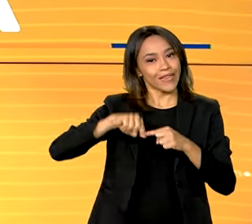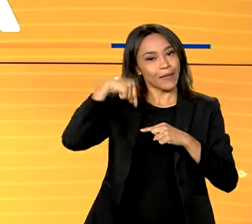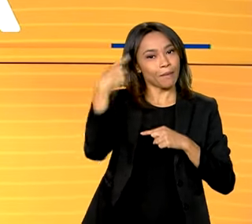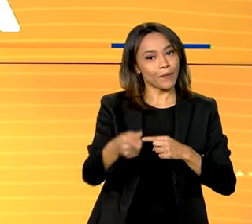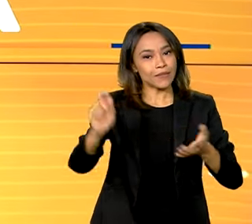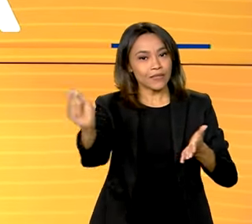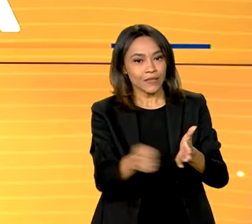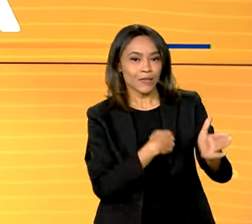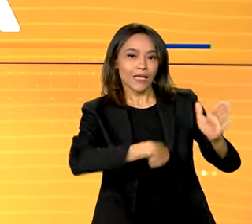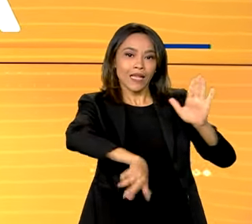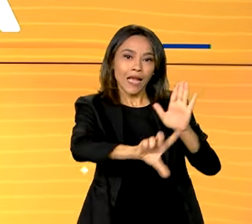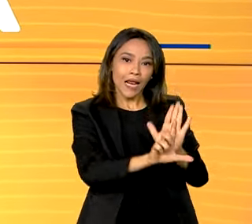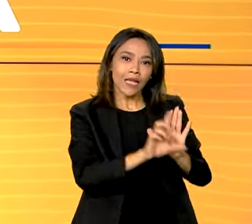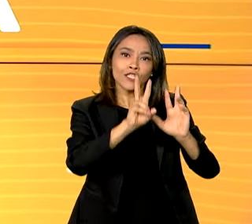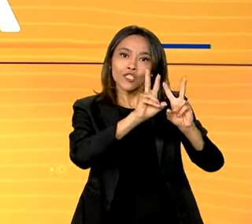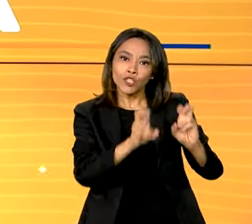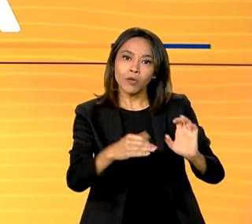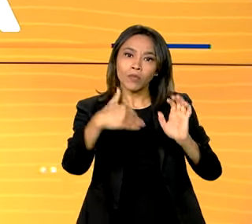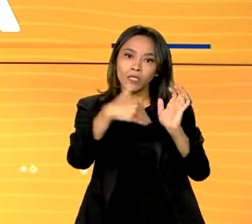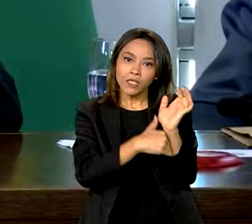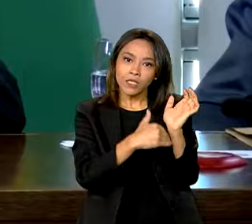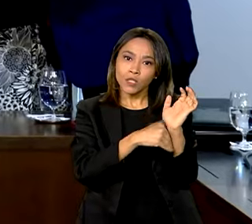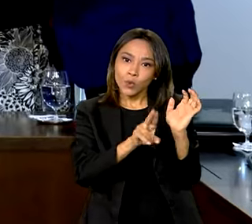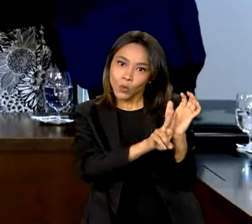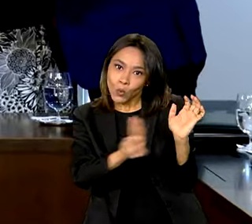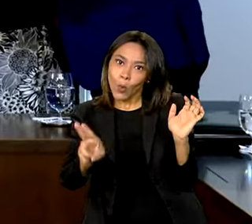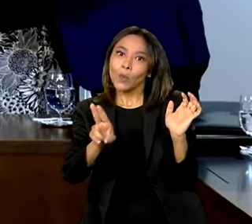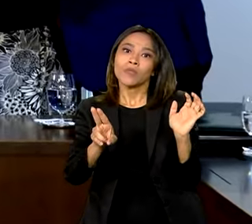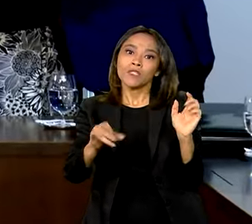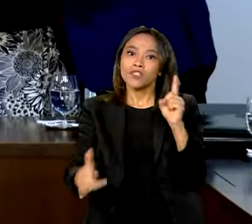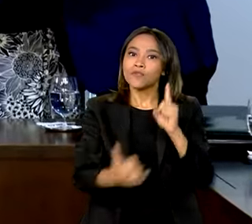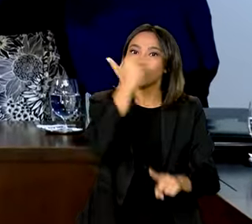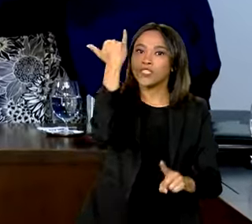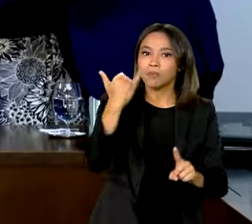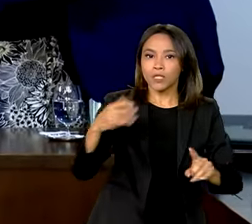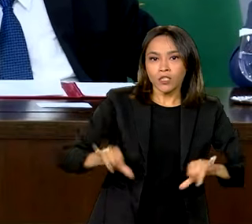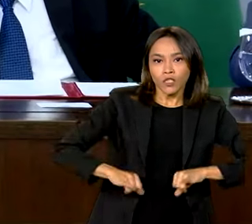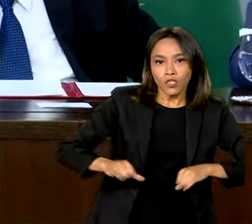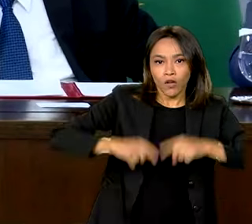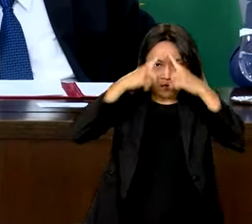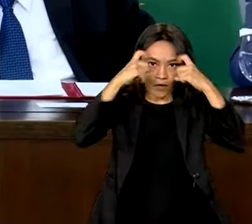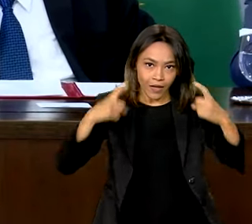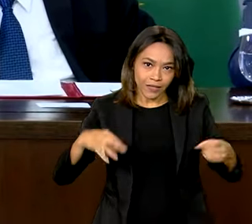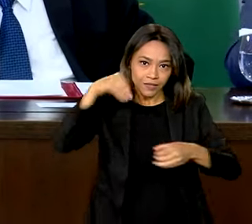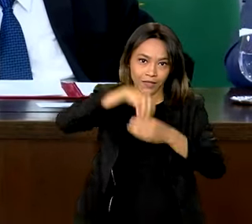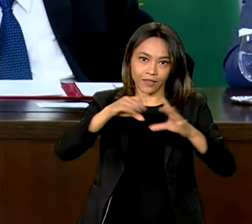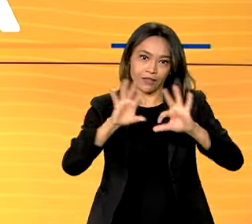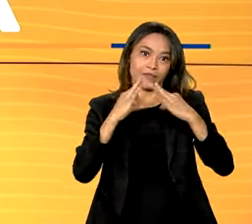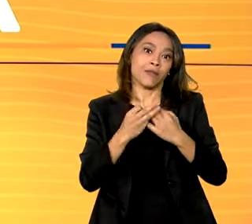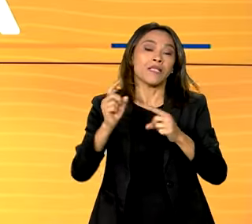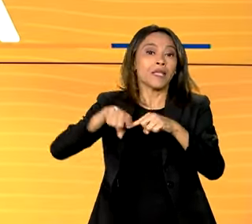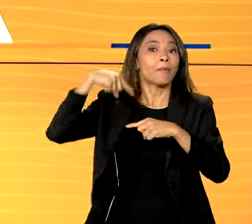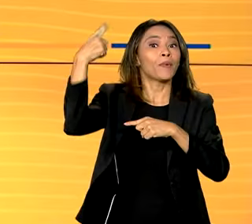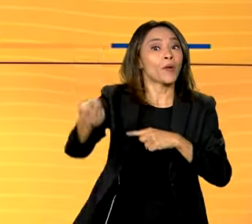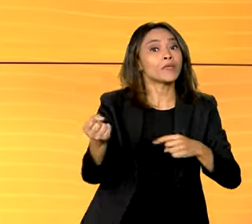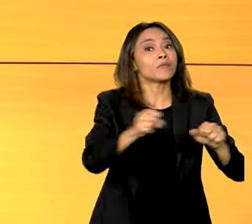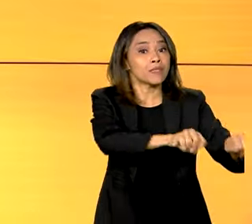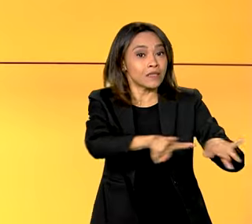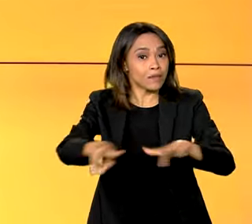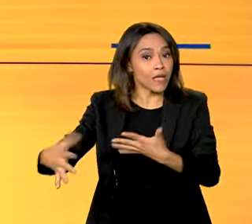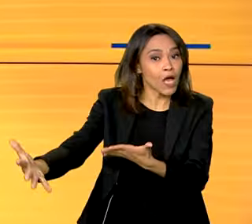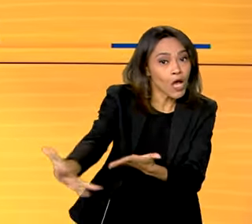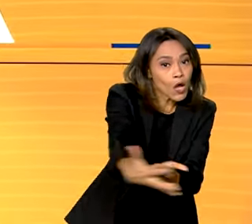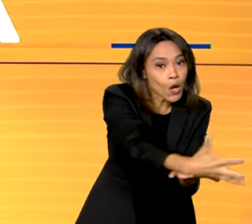lei que determina sigilo de nomes de vítimas de violência doméstica e começa na próxima semana a coleta de dados da primeira